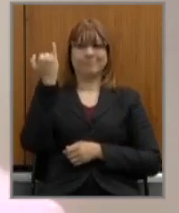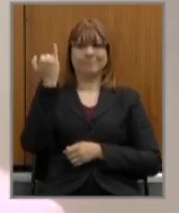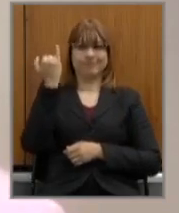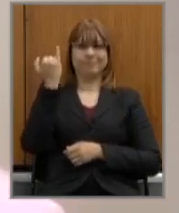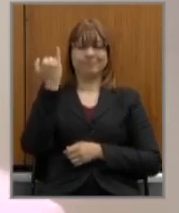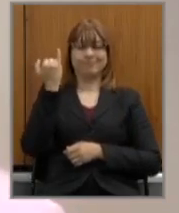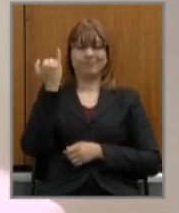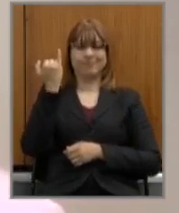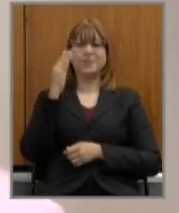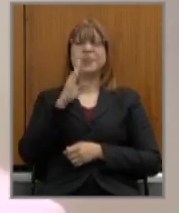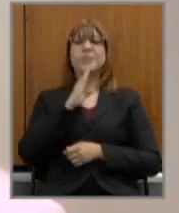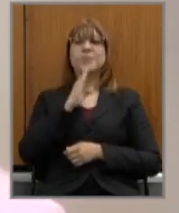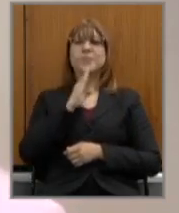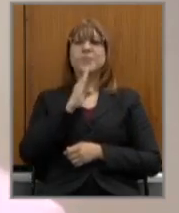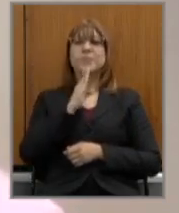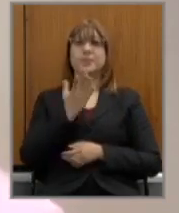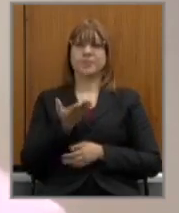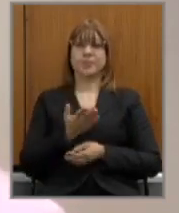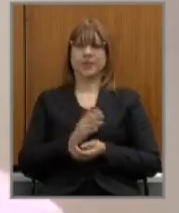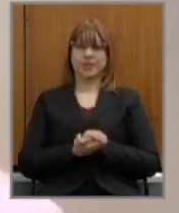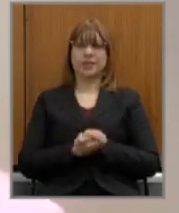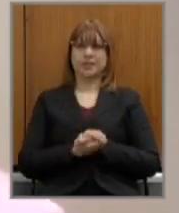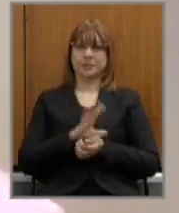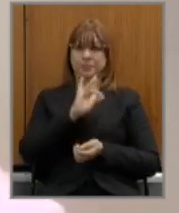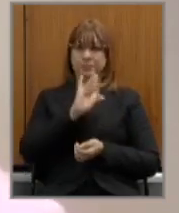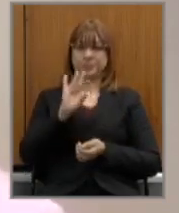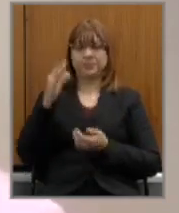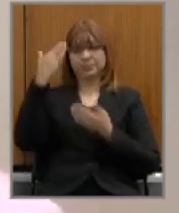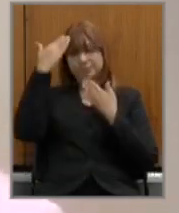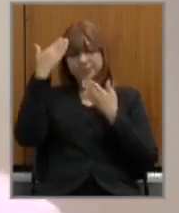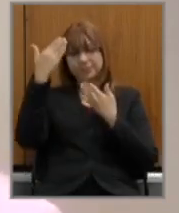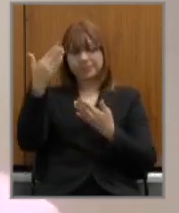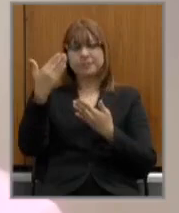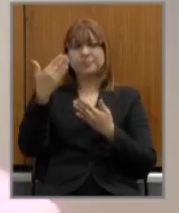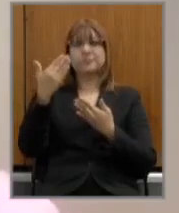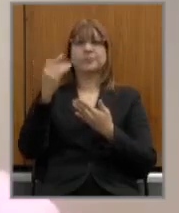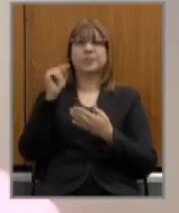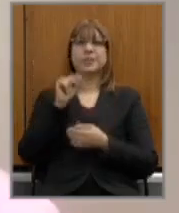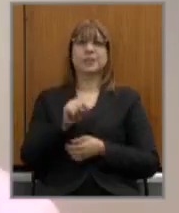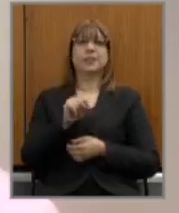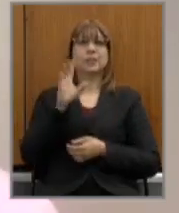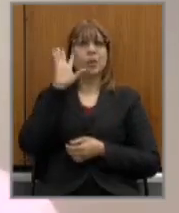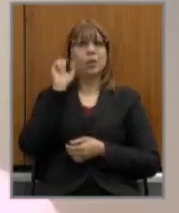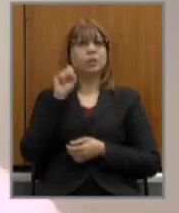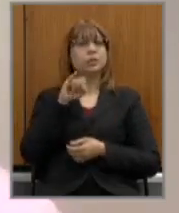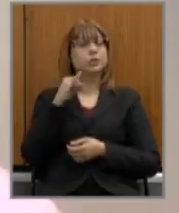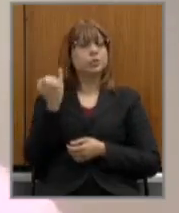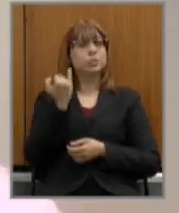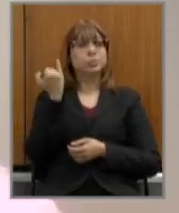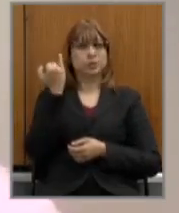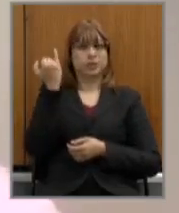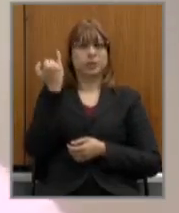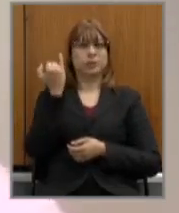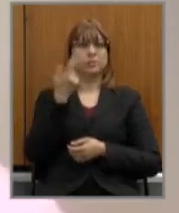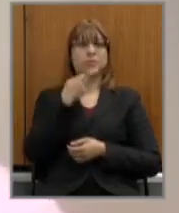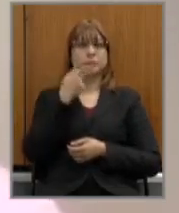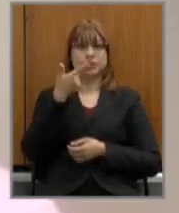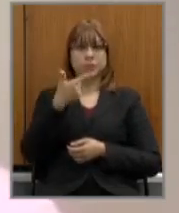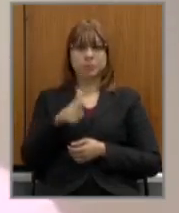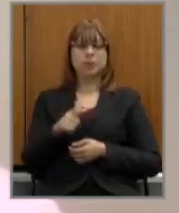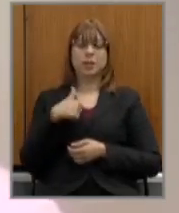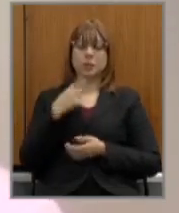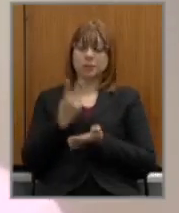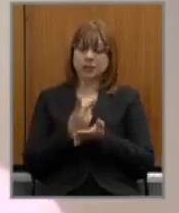servidores e a entender a parte de cada um eu agradeço muito por isso que eu acho isso muito importante e repito como eu tenho